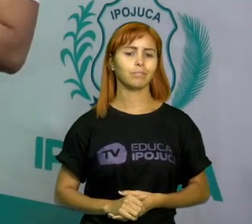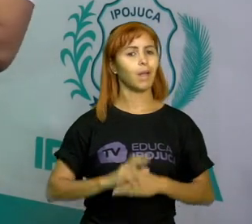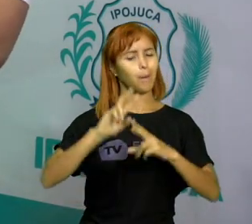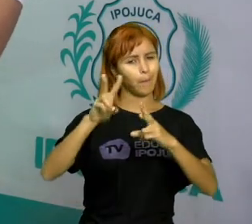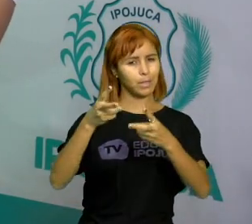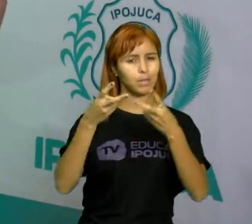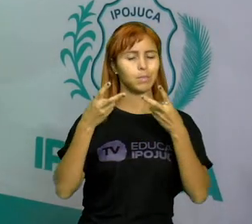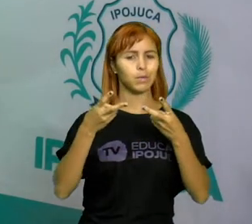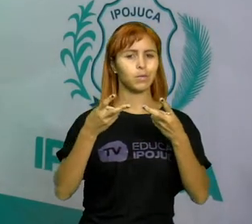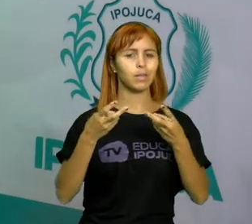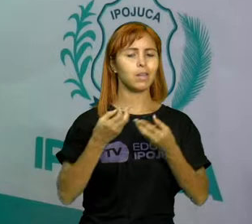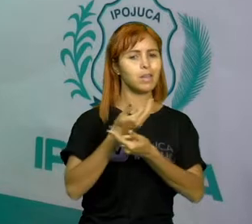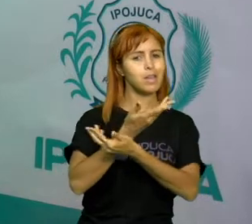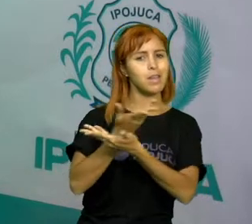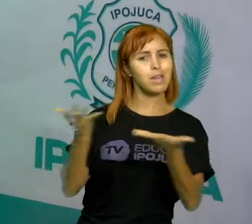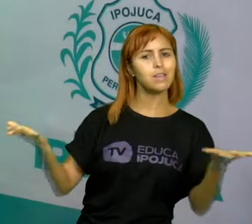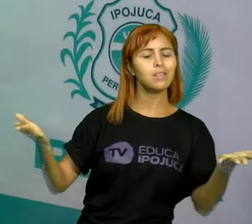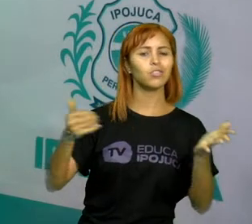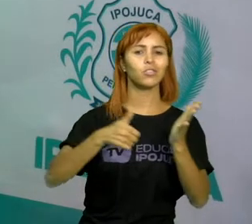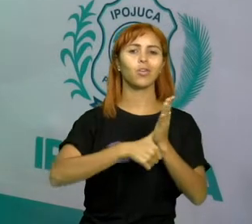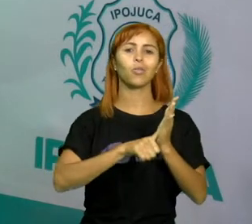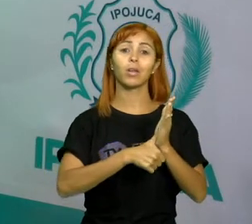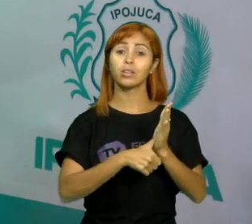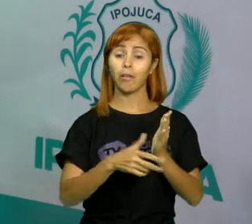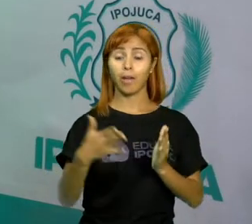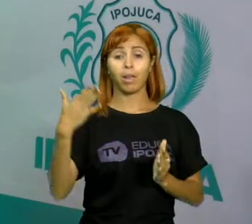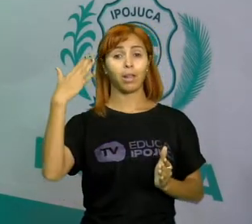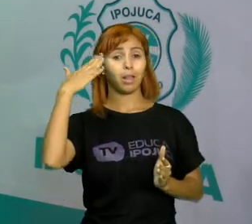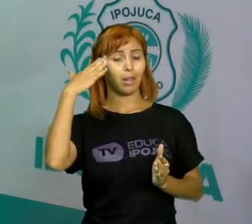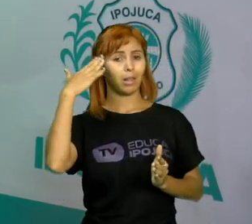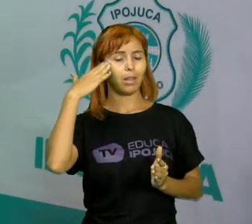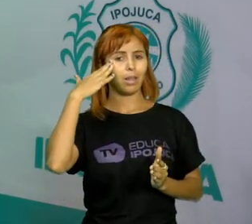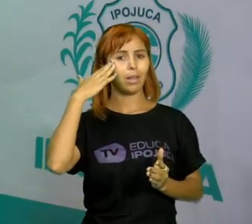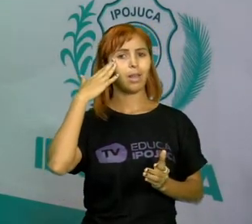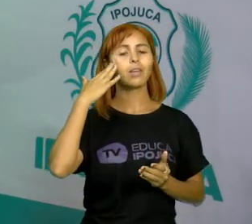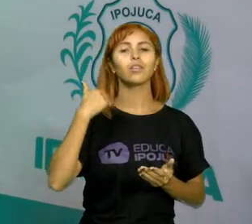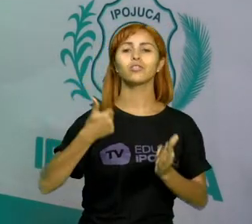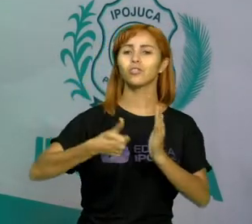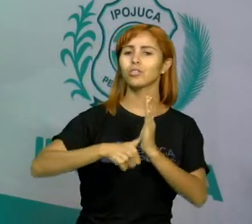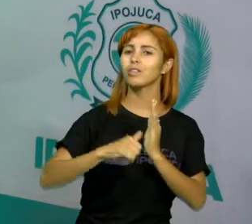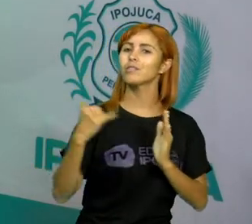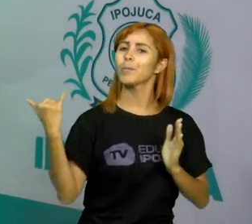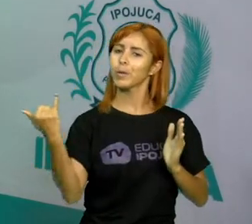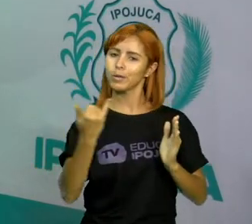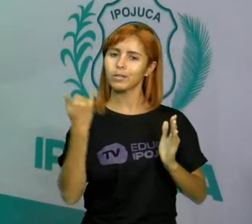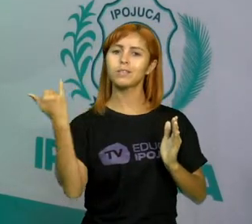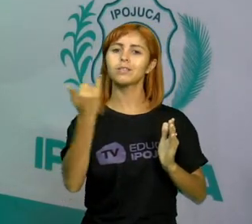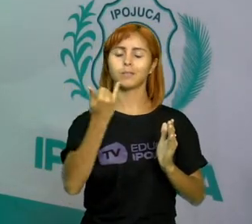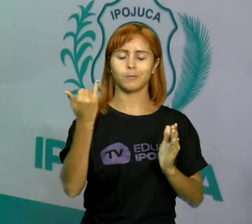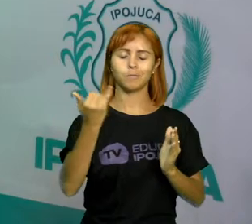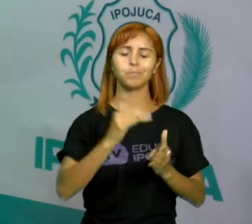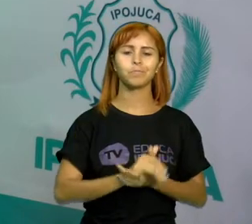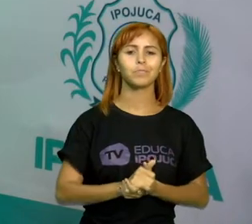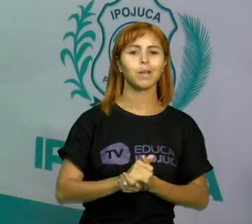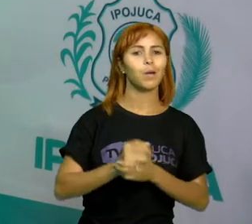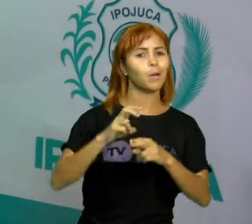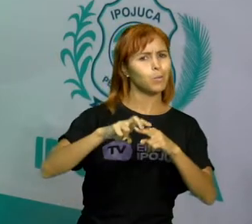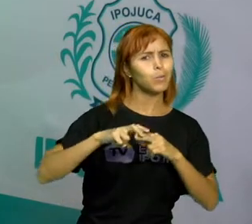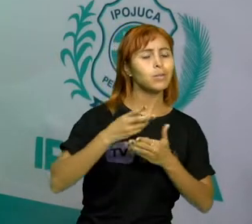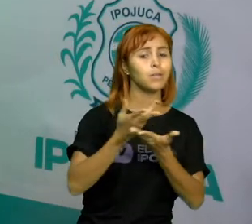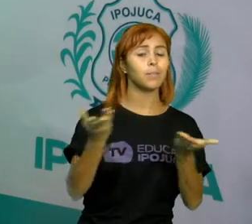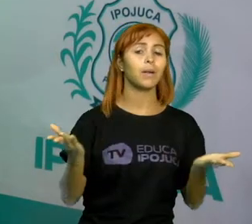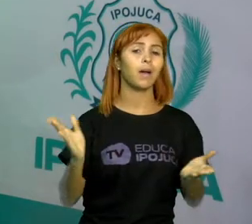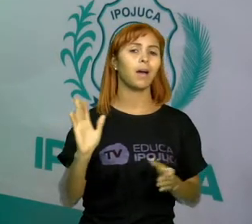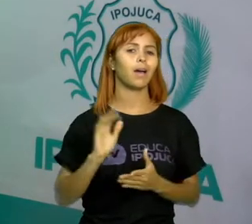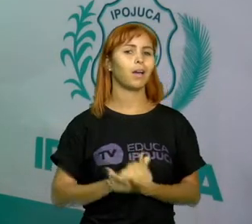Percebendo esses documentos, a gente agora vai entender que os documentos são importantes, pois servem para